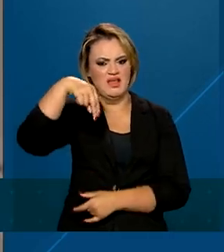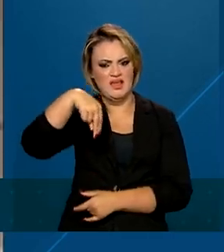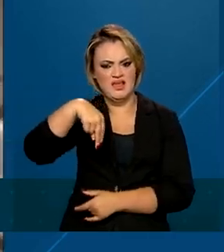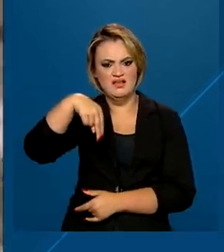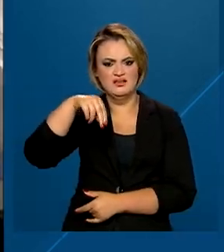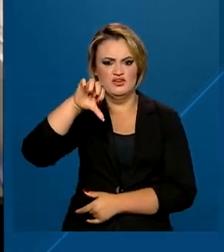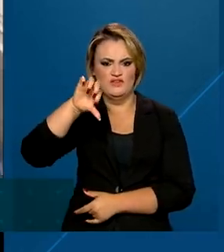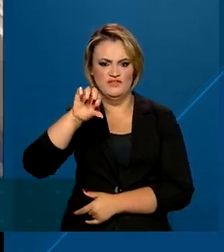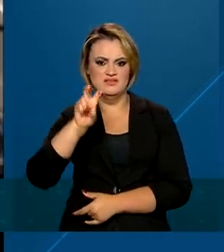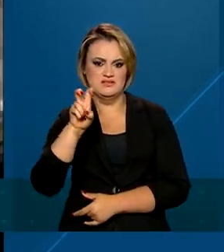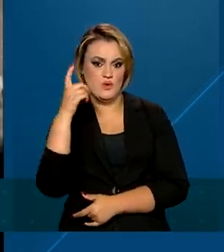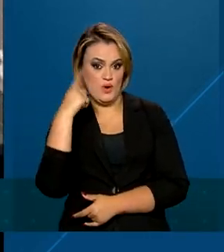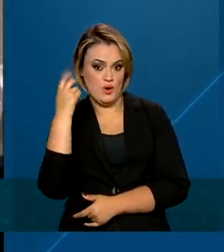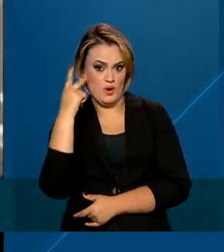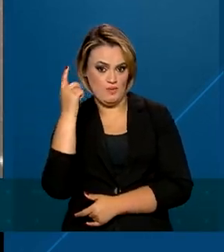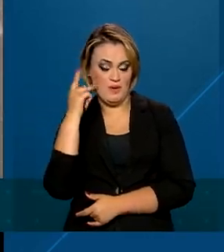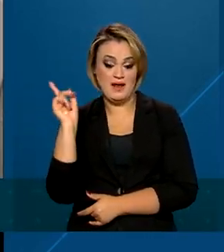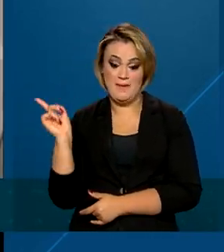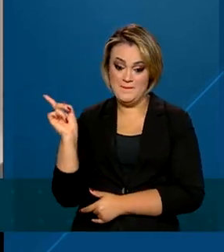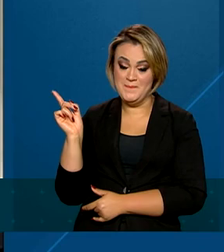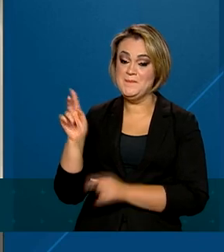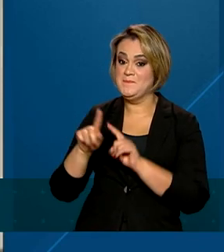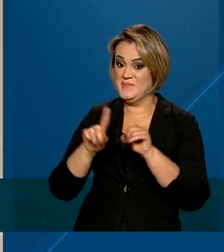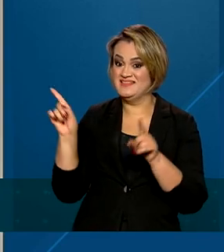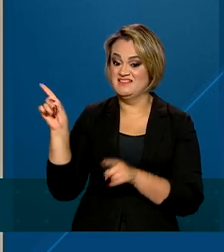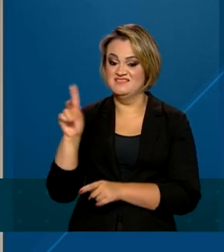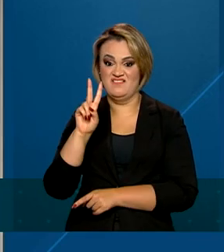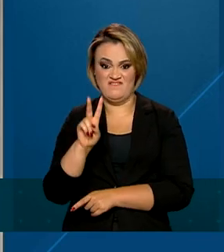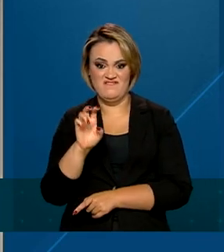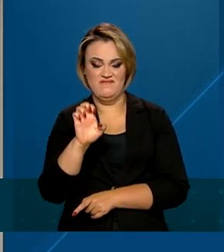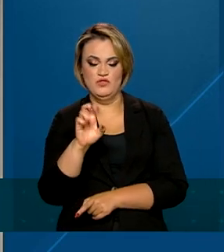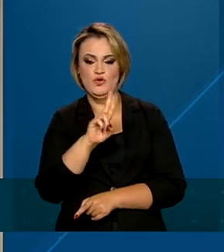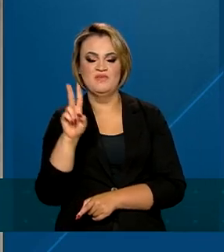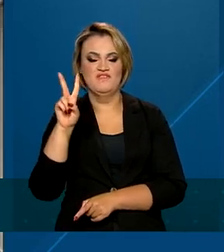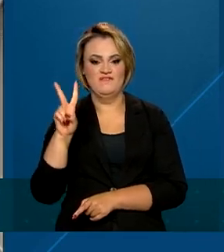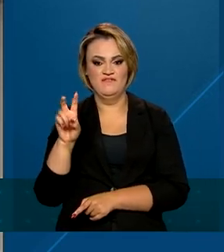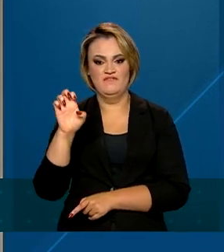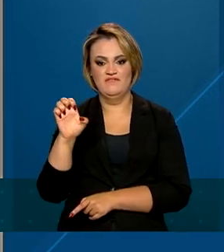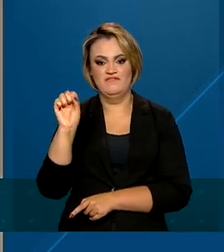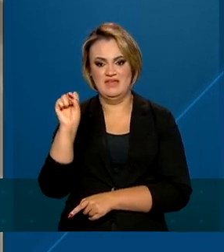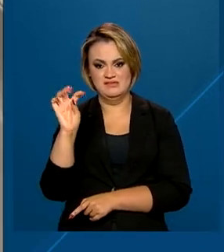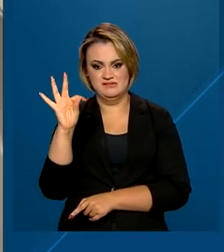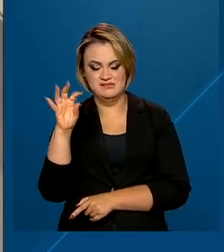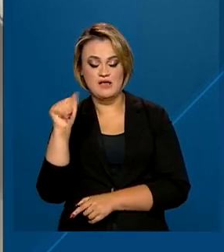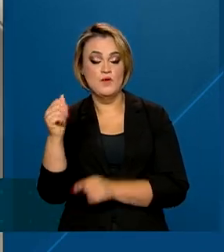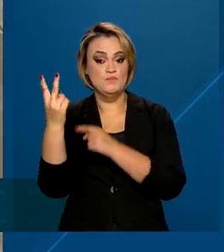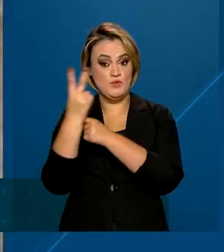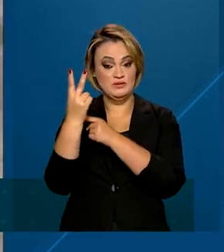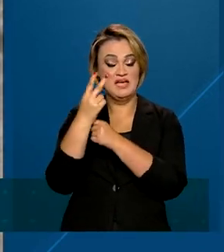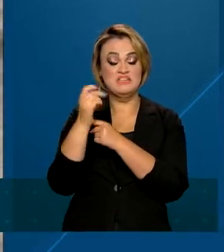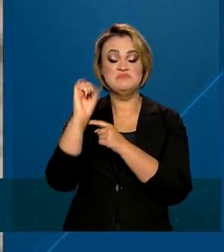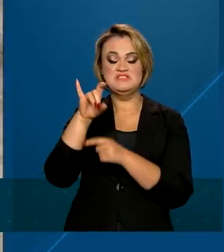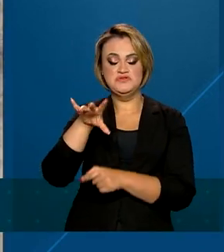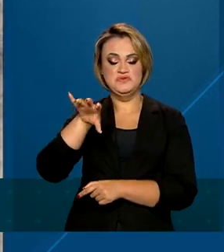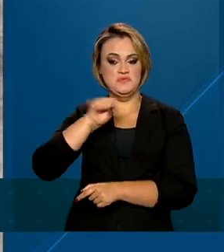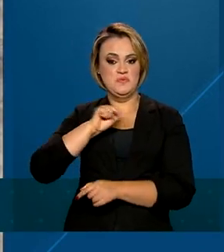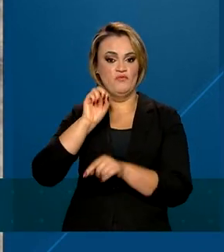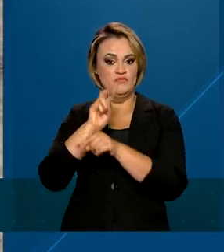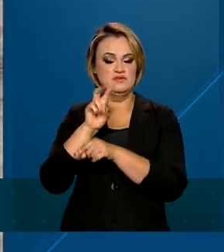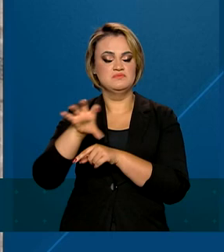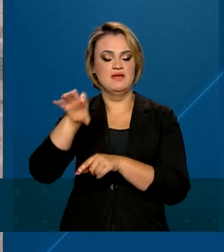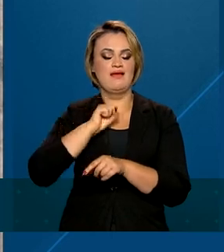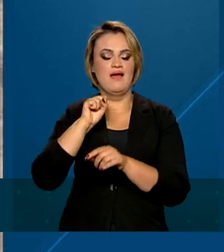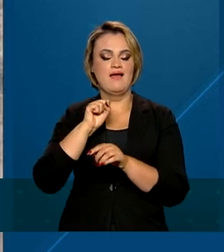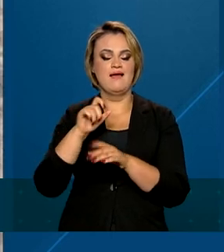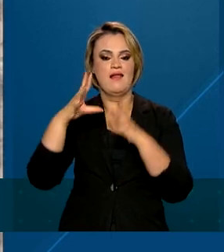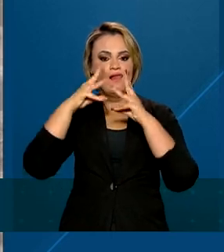comum. Mas a Vesta não é só capaz de barrar, como inativar o coronavírus. A nova máscara, de